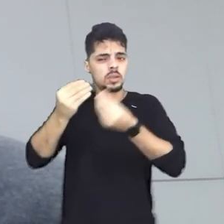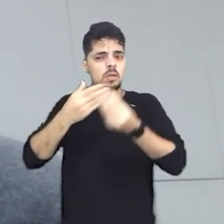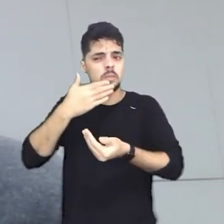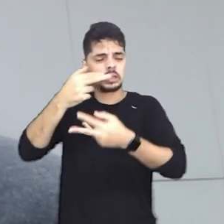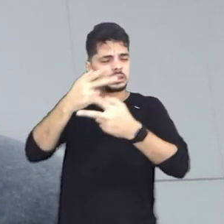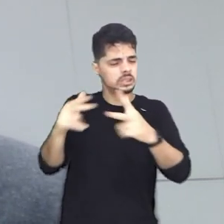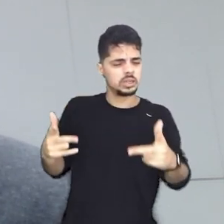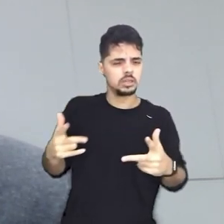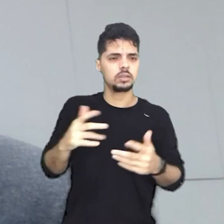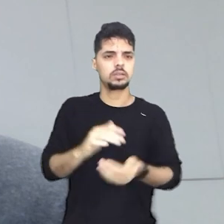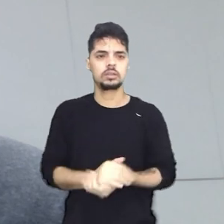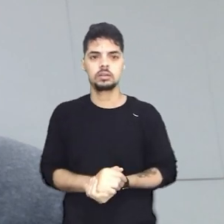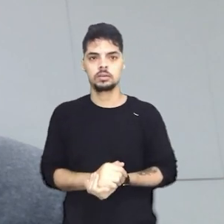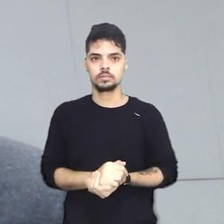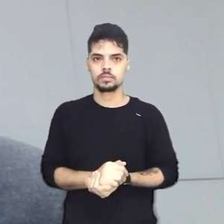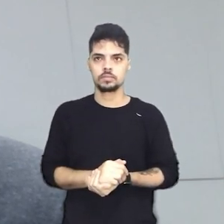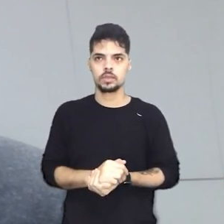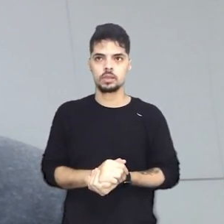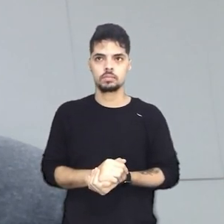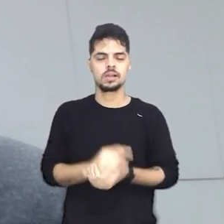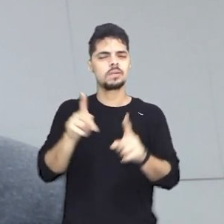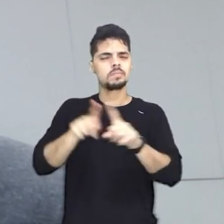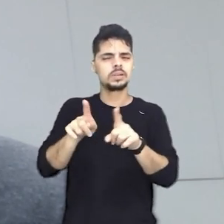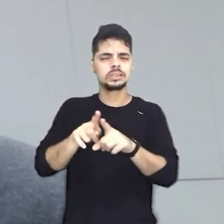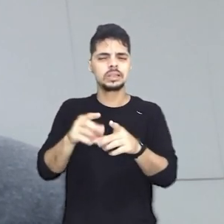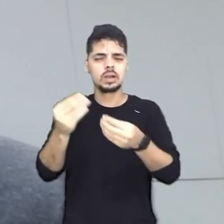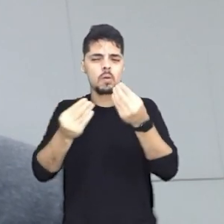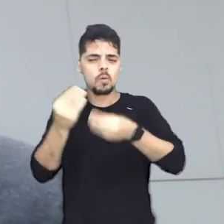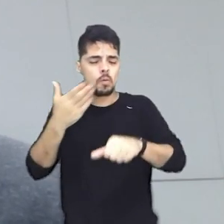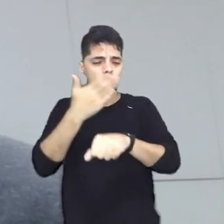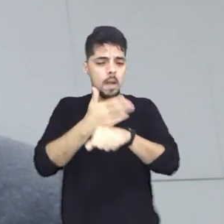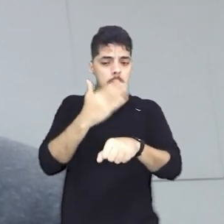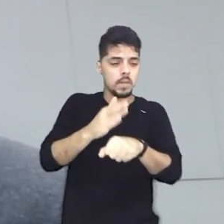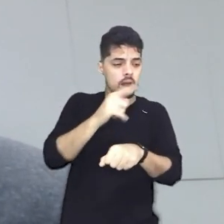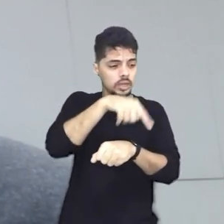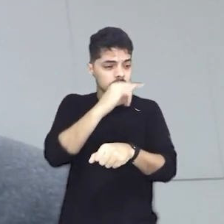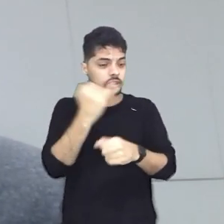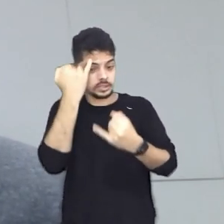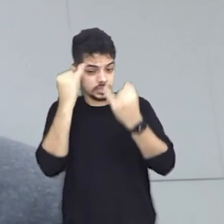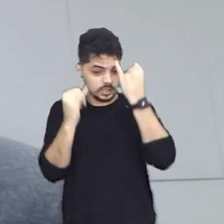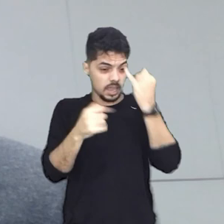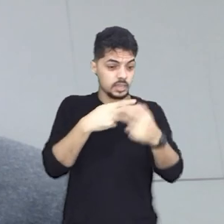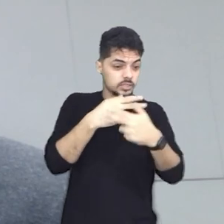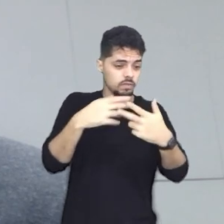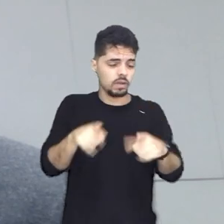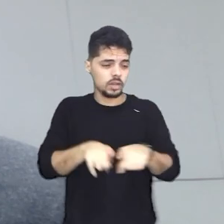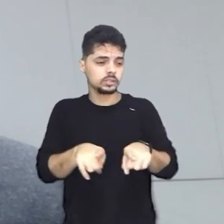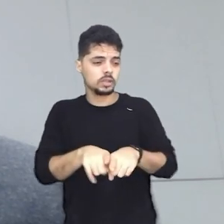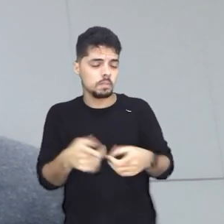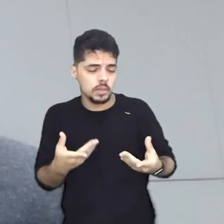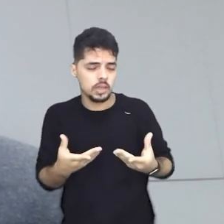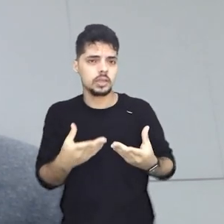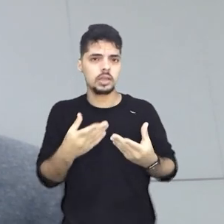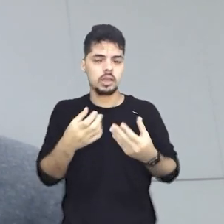cidadania, liberdade, soberania, federalismo, etc., e a